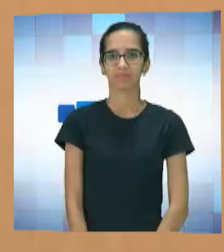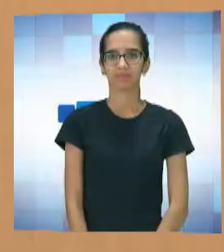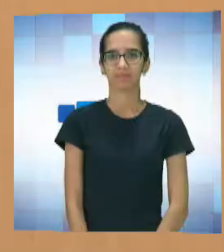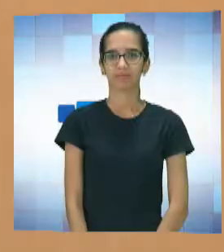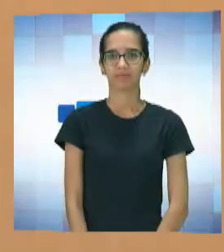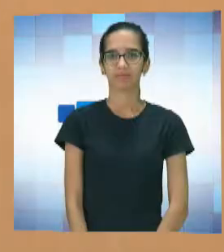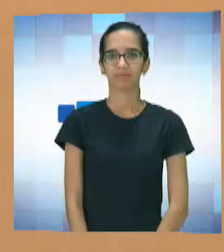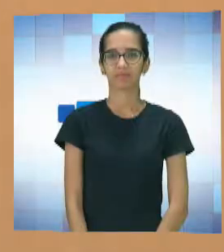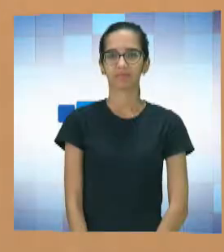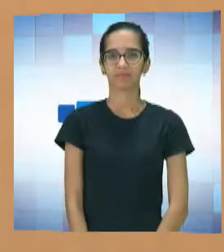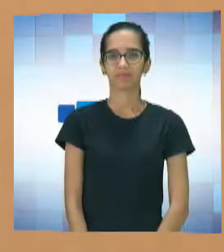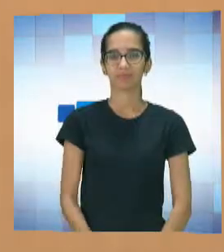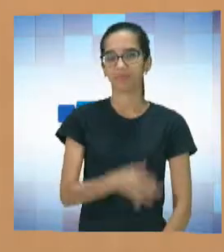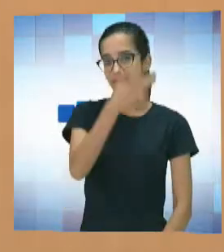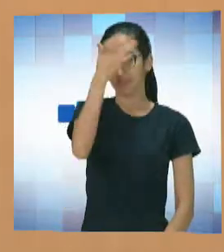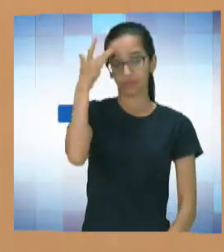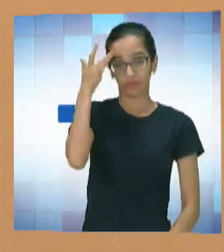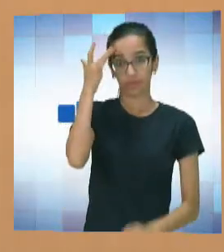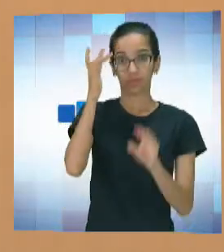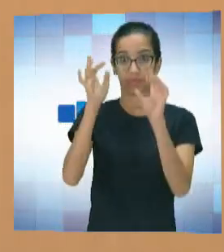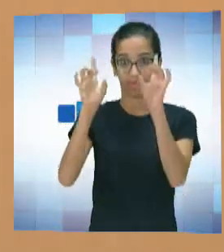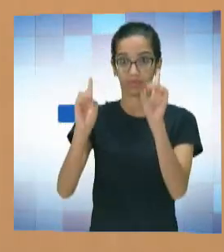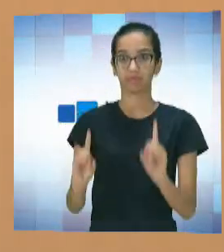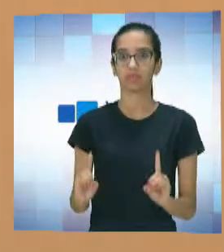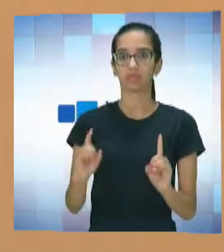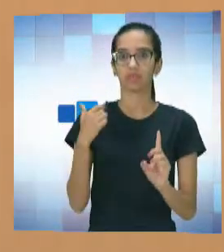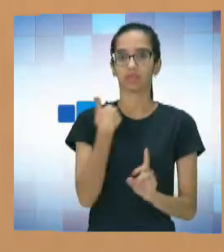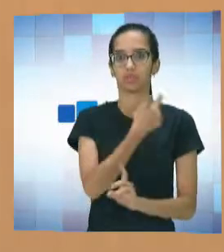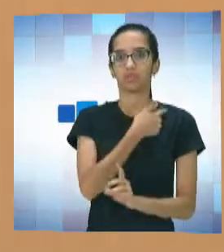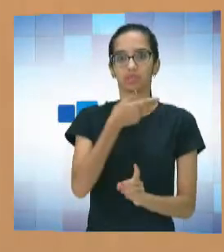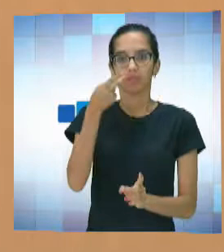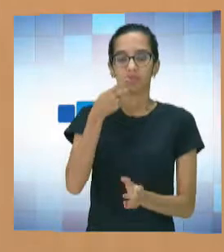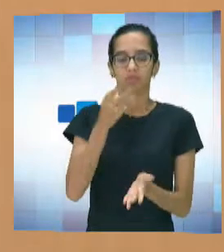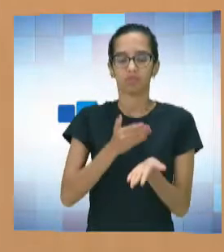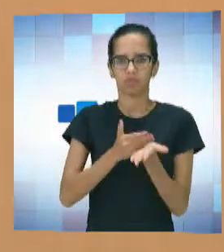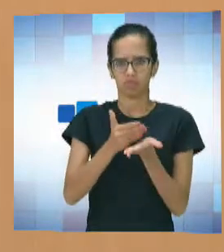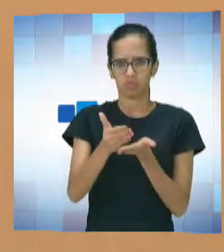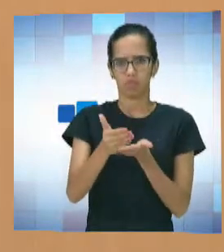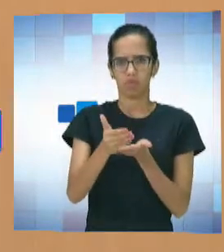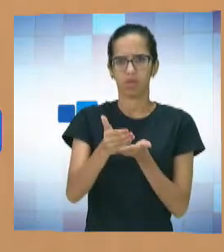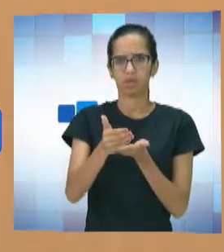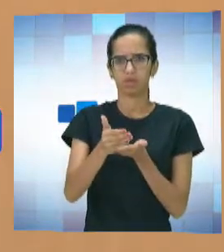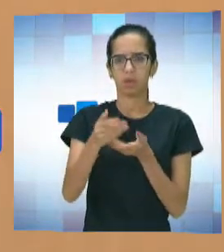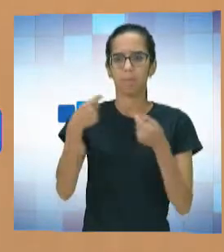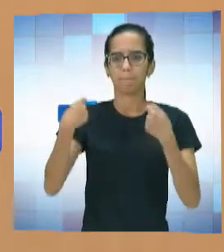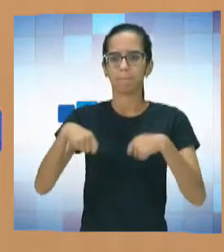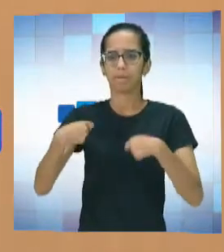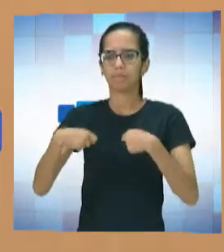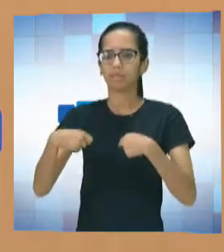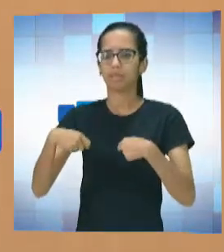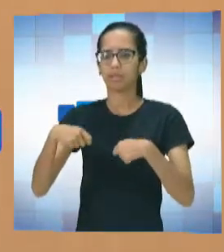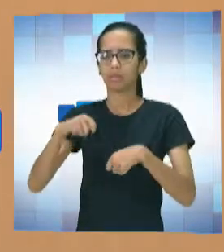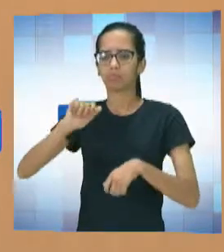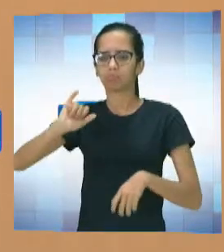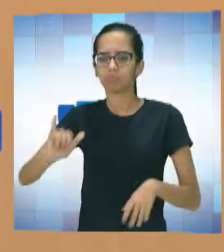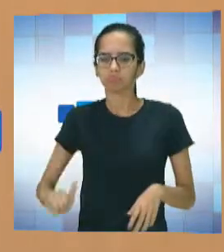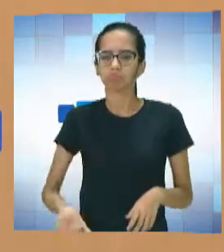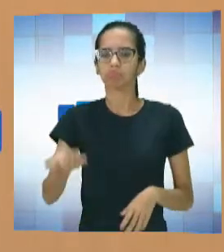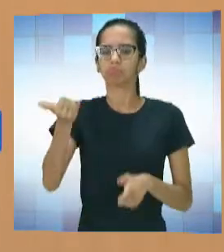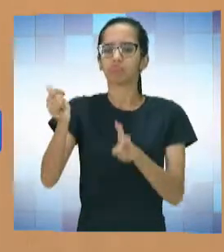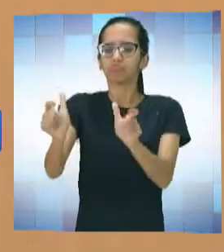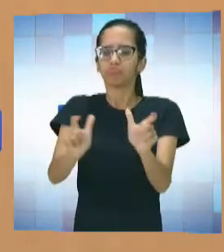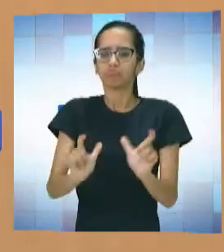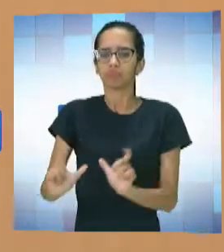As pessoas com deficiência, como nós falamos no início, elas precisam de oportunidade. E nada mais bonito, nada mais